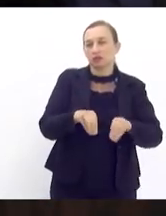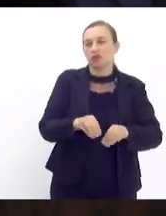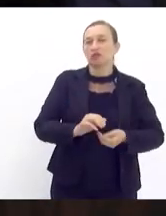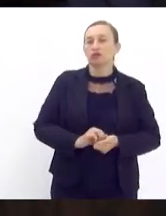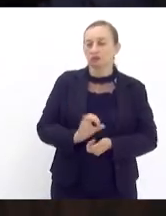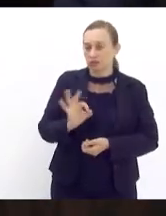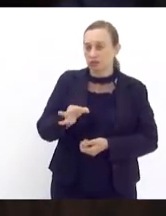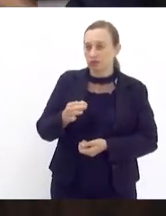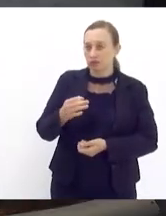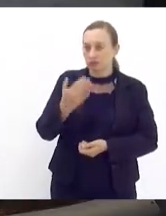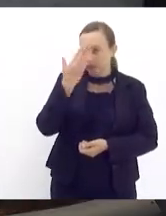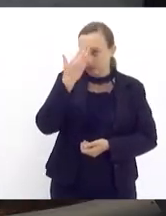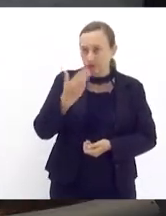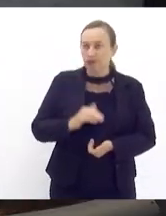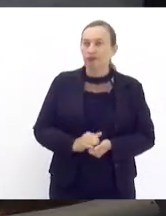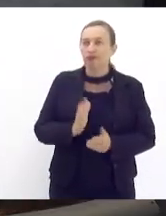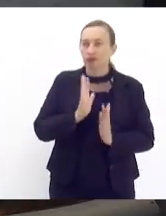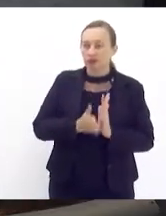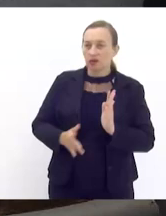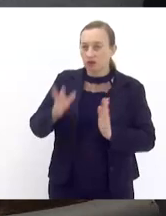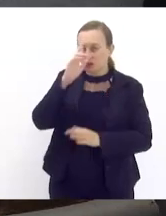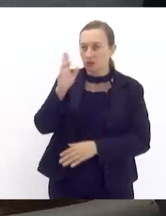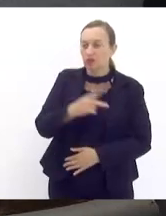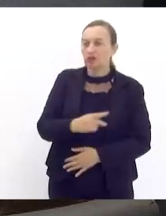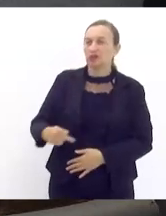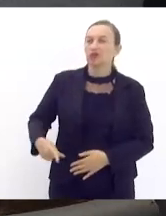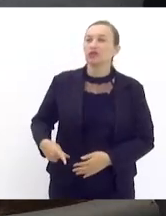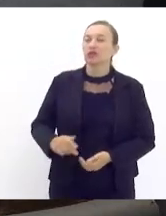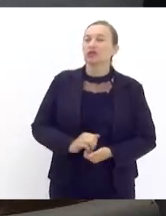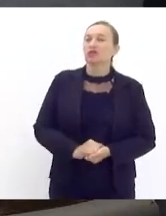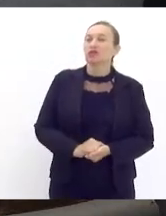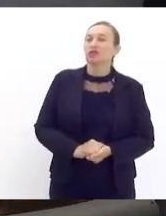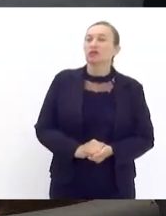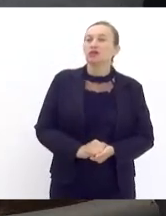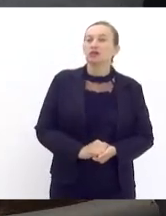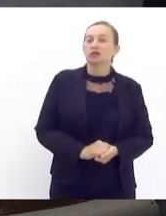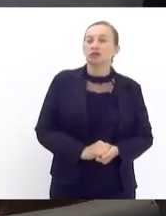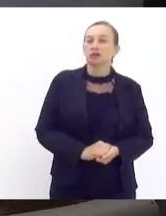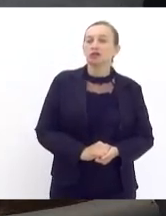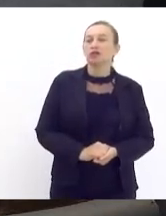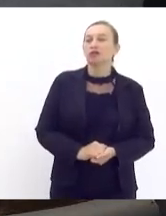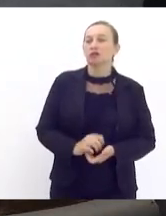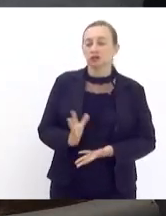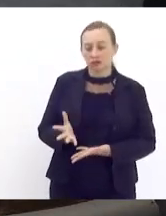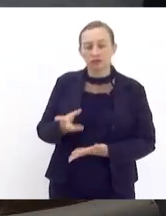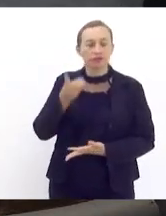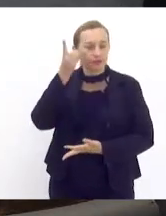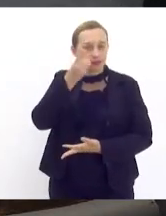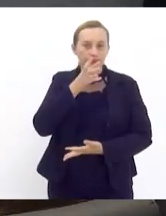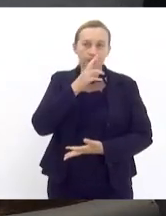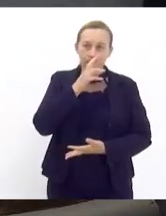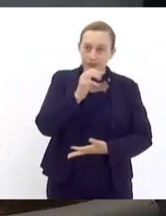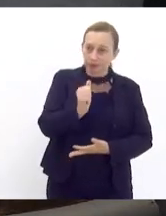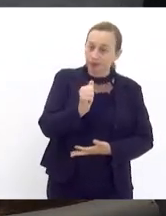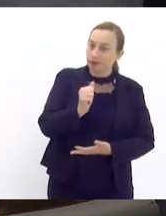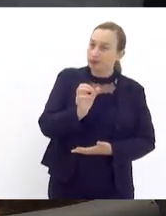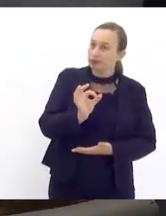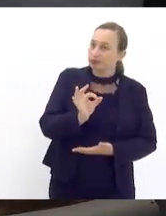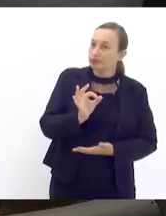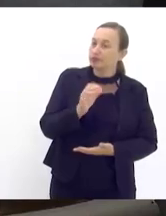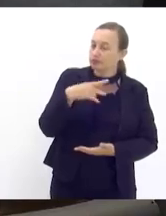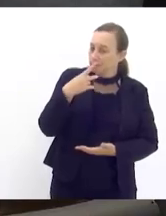obrigado questão de ordem o que levanta o deputado Rodrigo Amorim é absolutamente